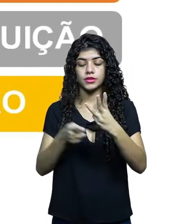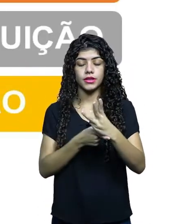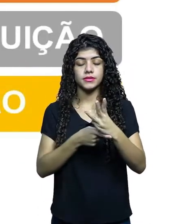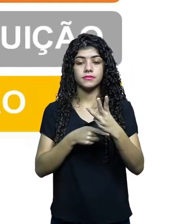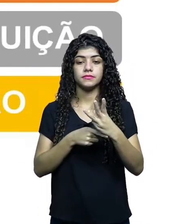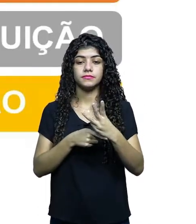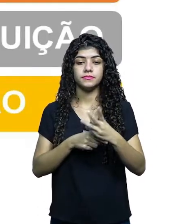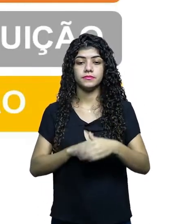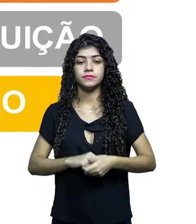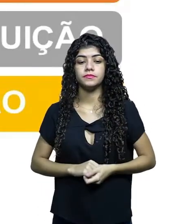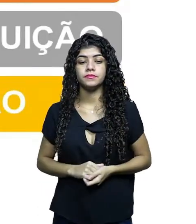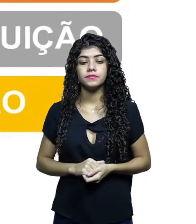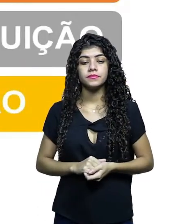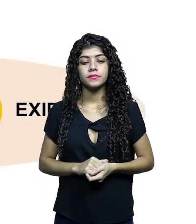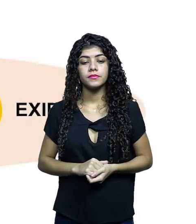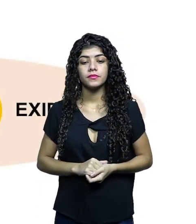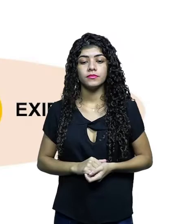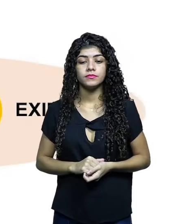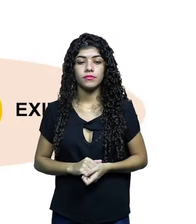exibição.